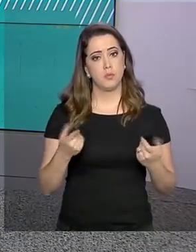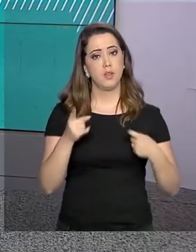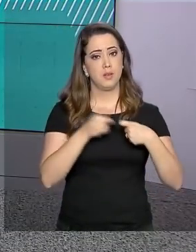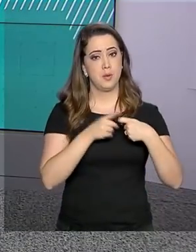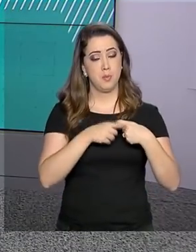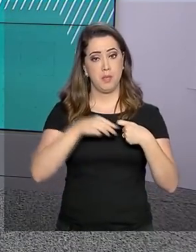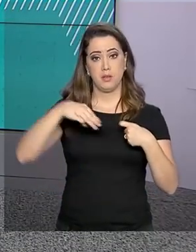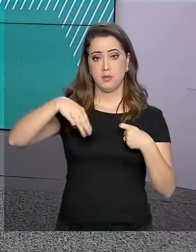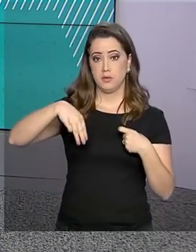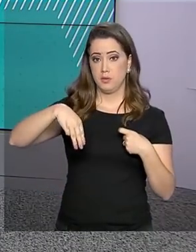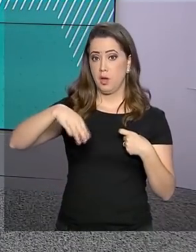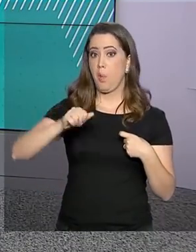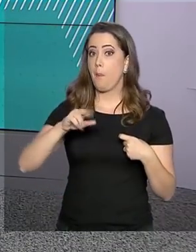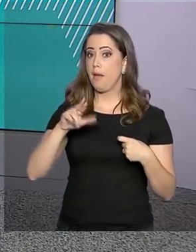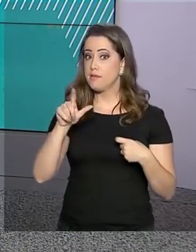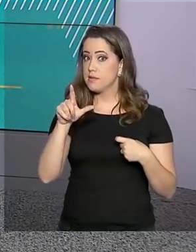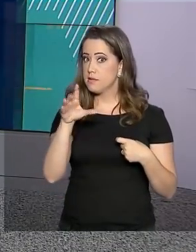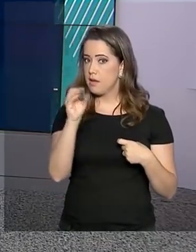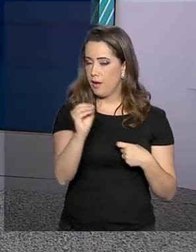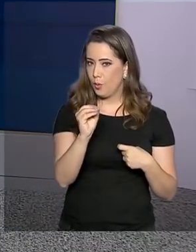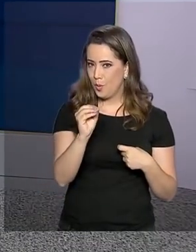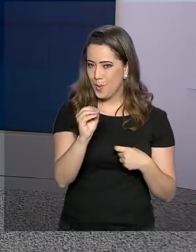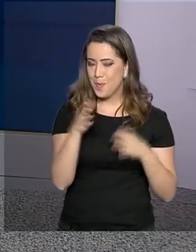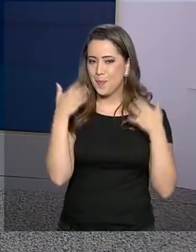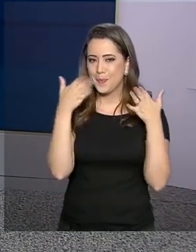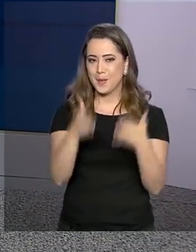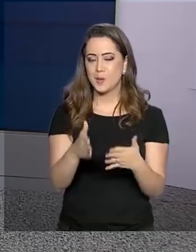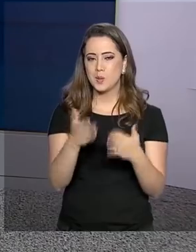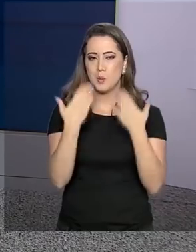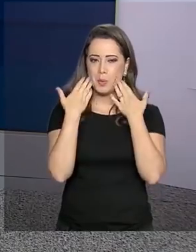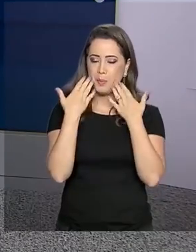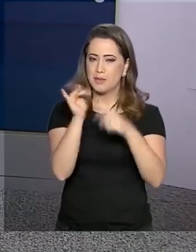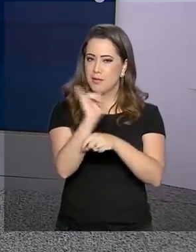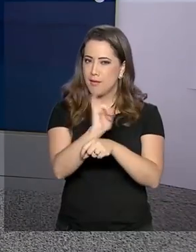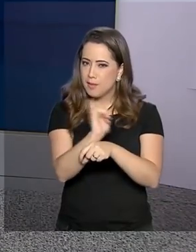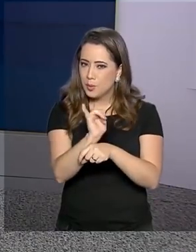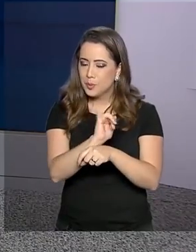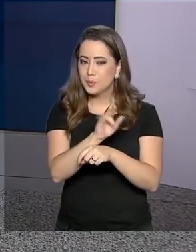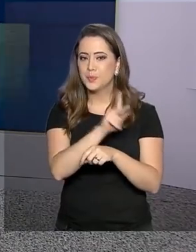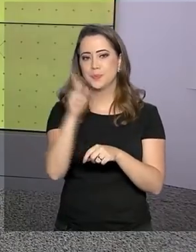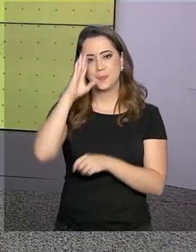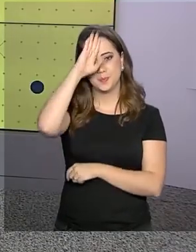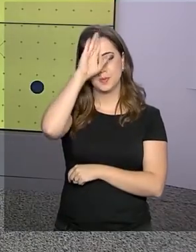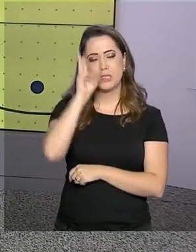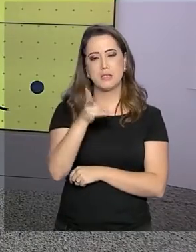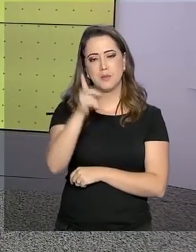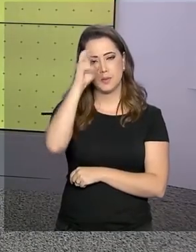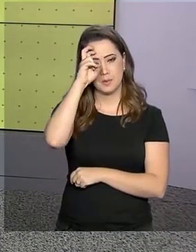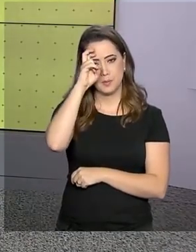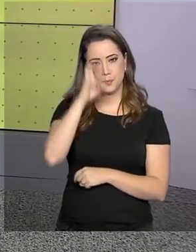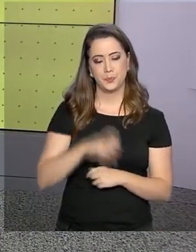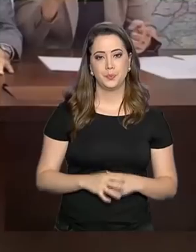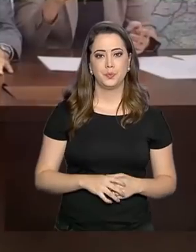médico Marcelo José Borges participou da live que o presidente Bolsonaro faz todas as quintas.